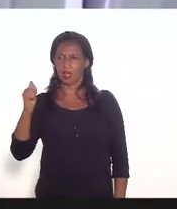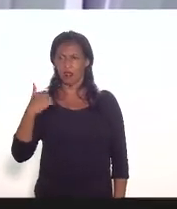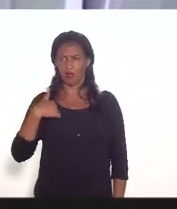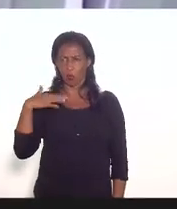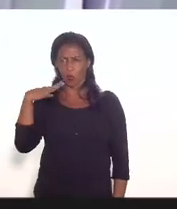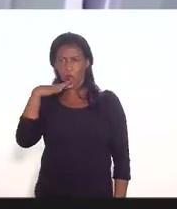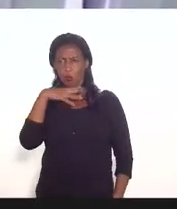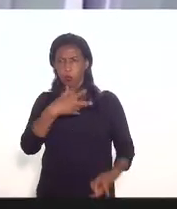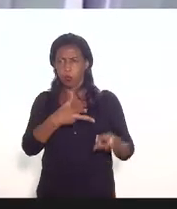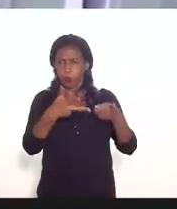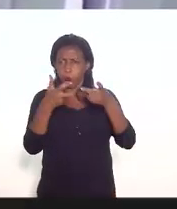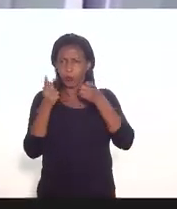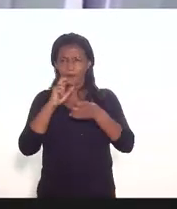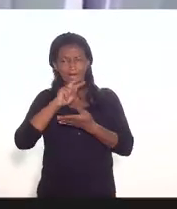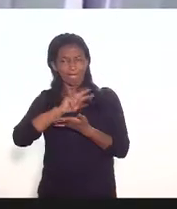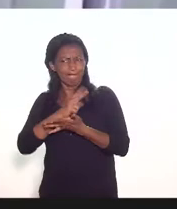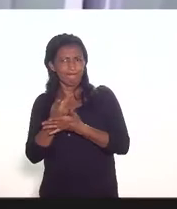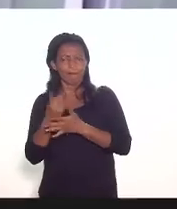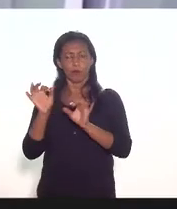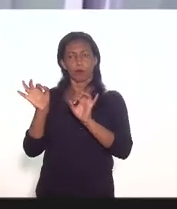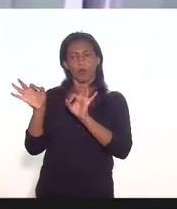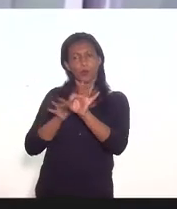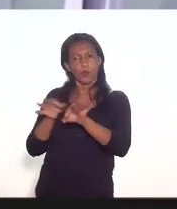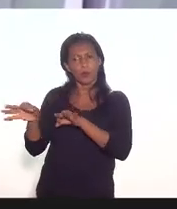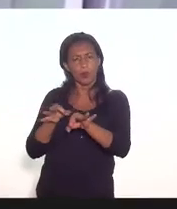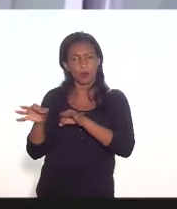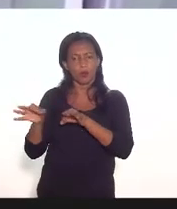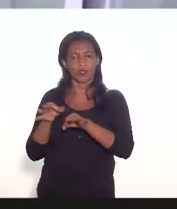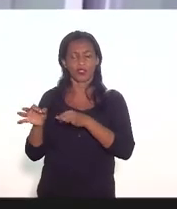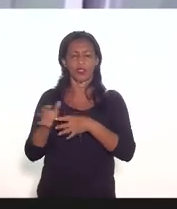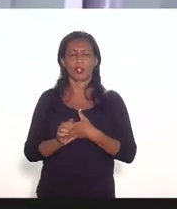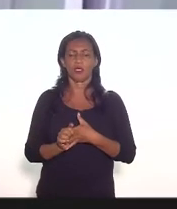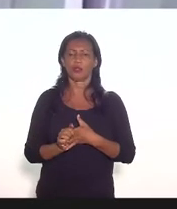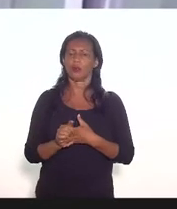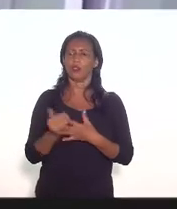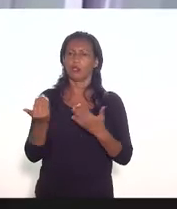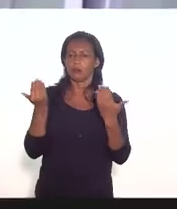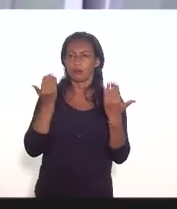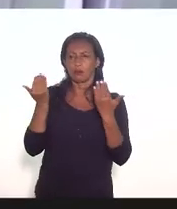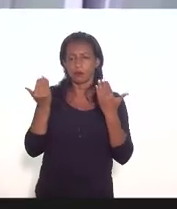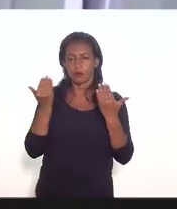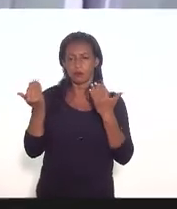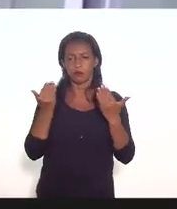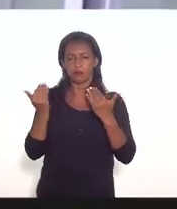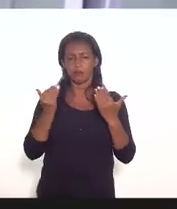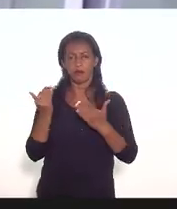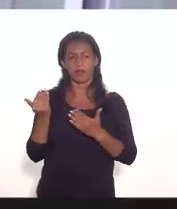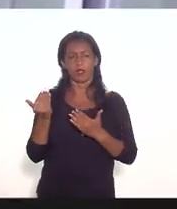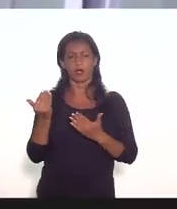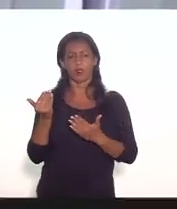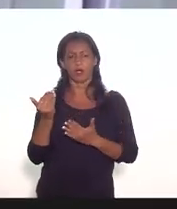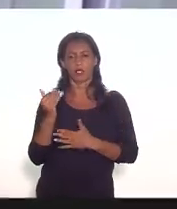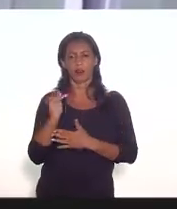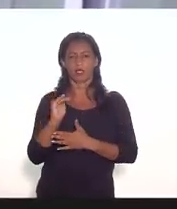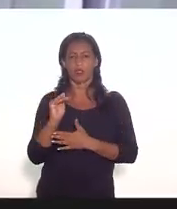percebo uma contradição no projeto em relação em relação as chamadas as chamadas operações cold share